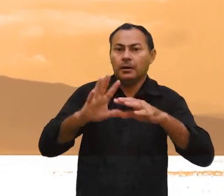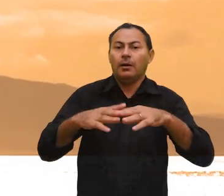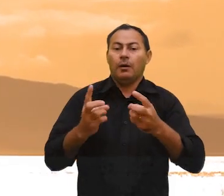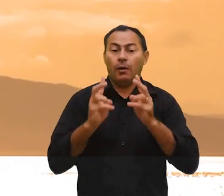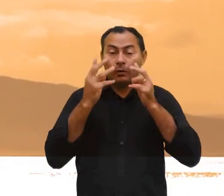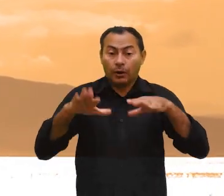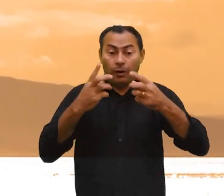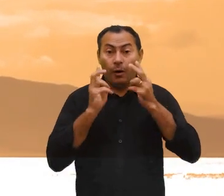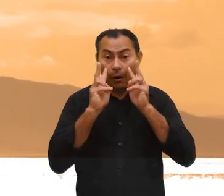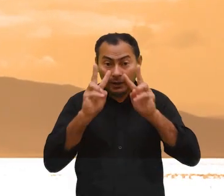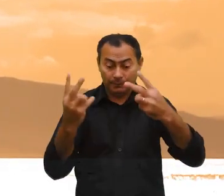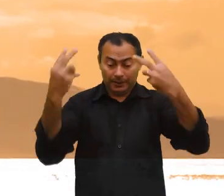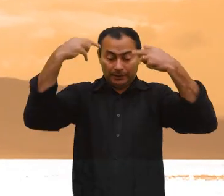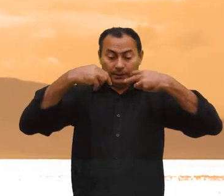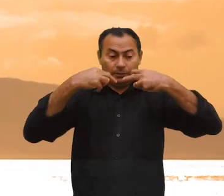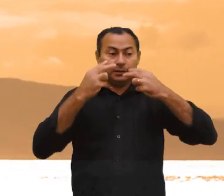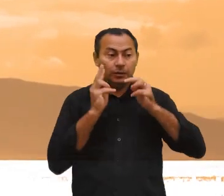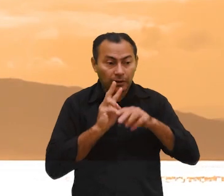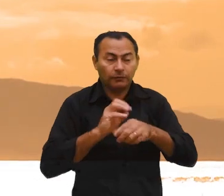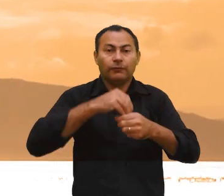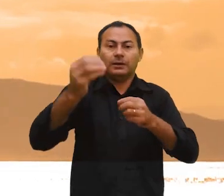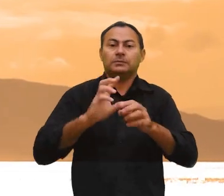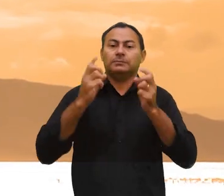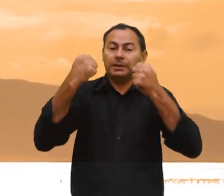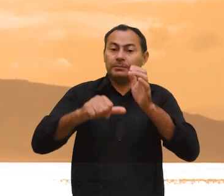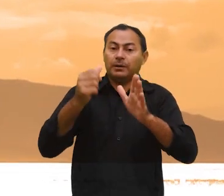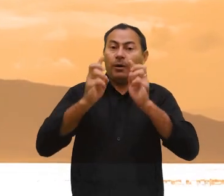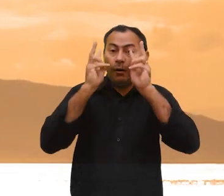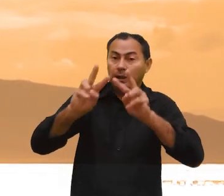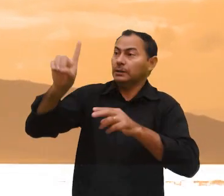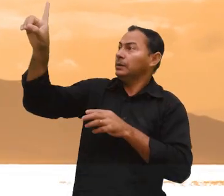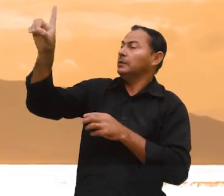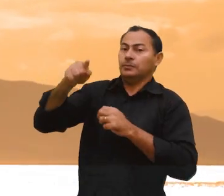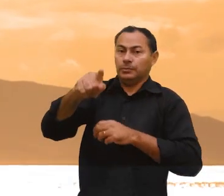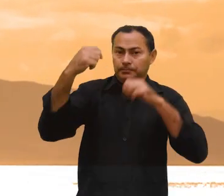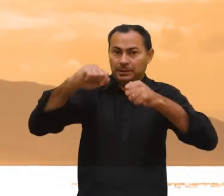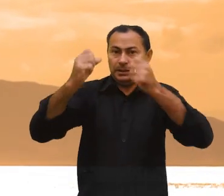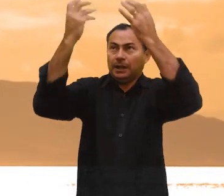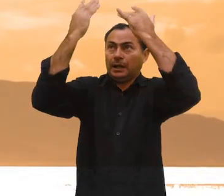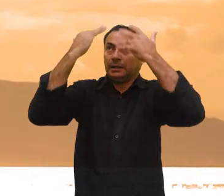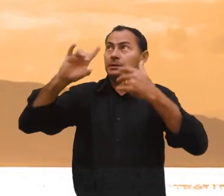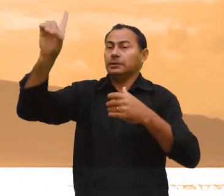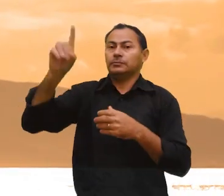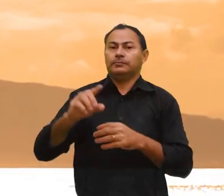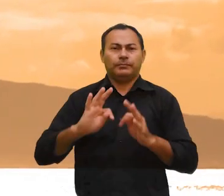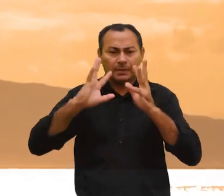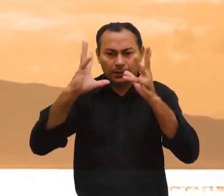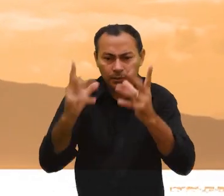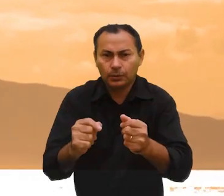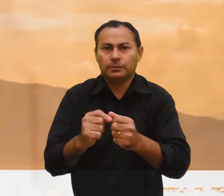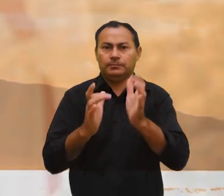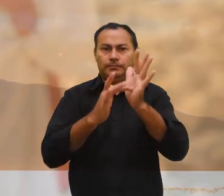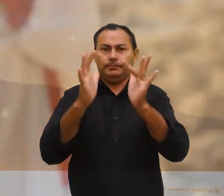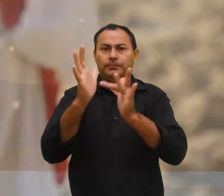quando olhar para dentro e ao redor, se não olhar para o alto. Você precisa da graça de Deus para que